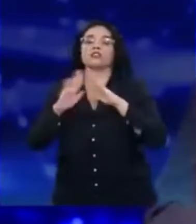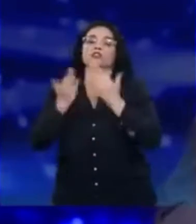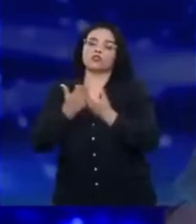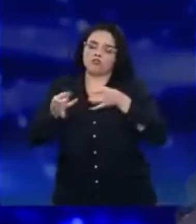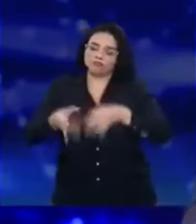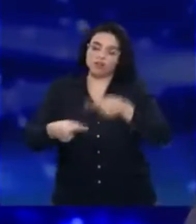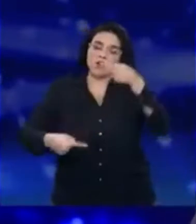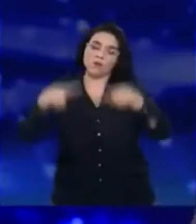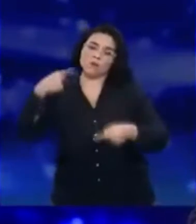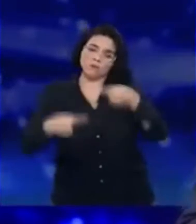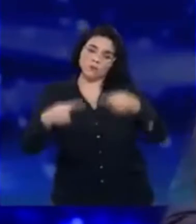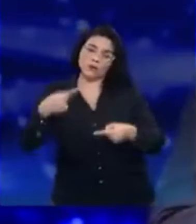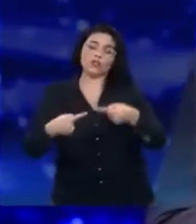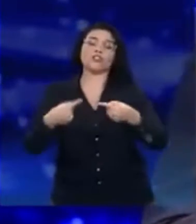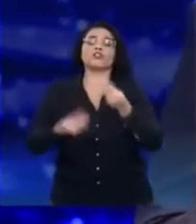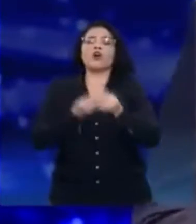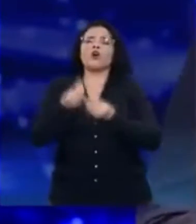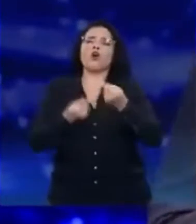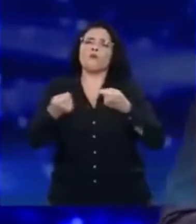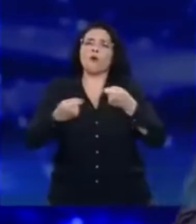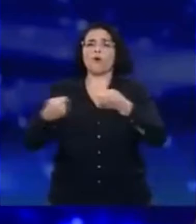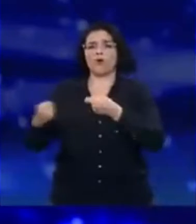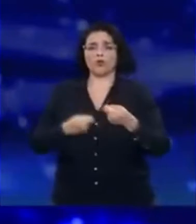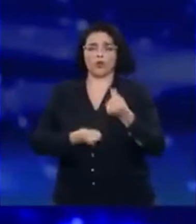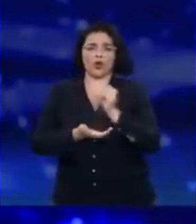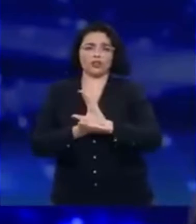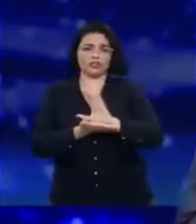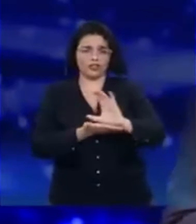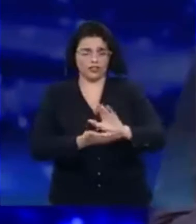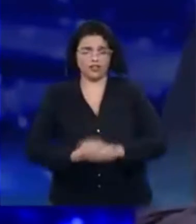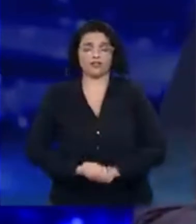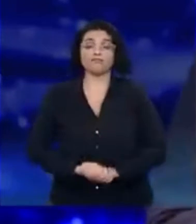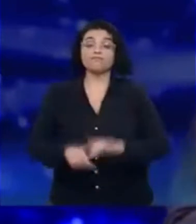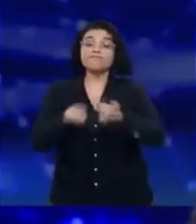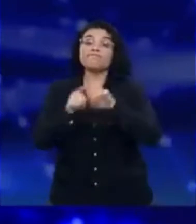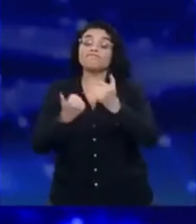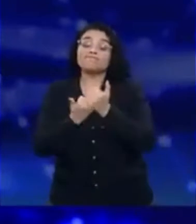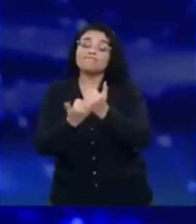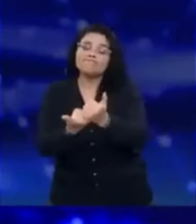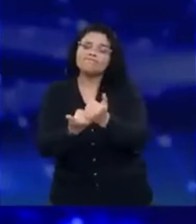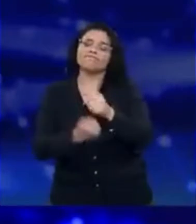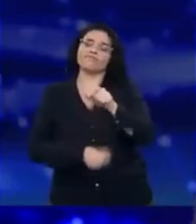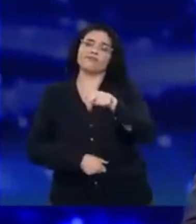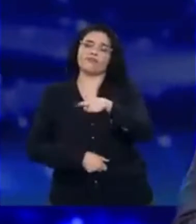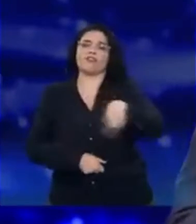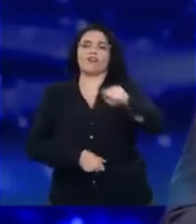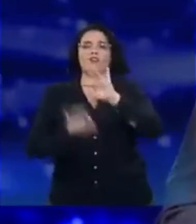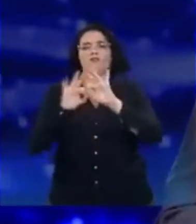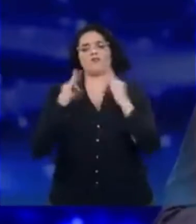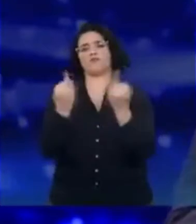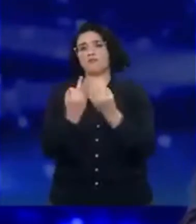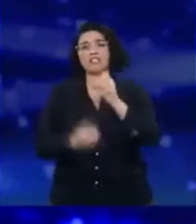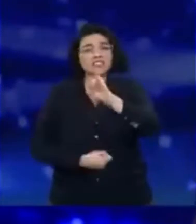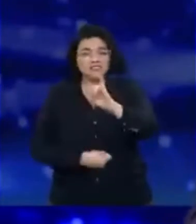com política de transferência de renda. A segunda coisa, assistência às famílias, porque se a família não tiver assistida,